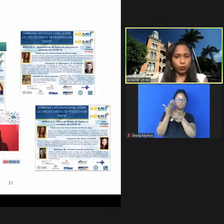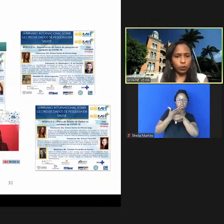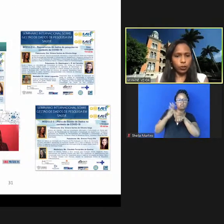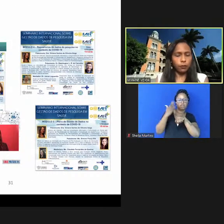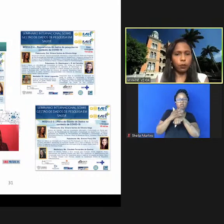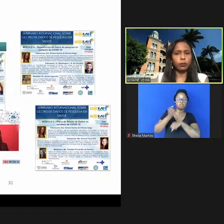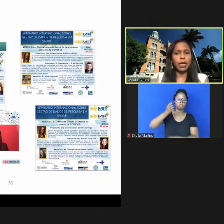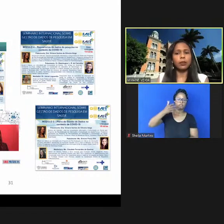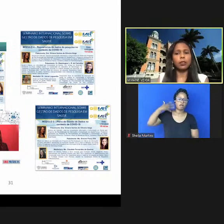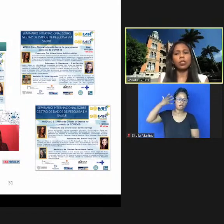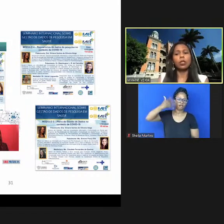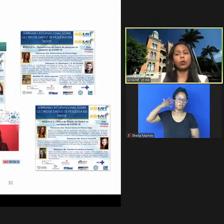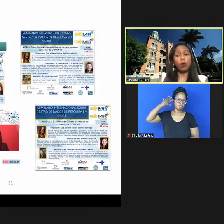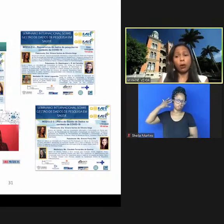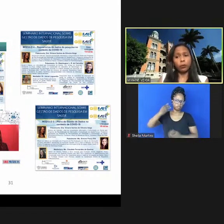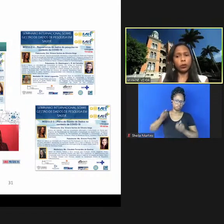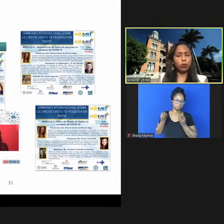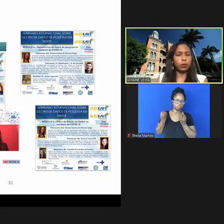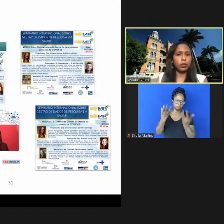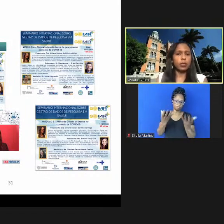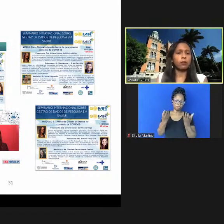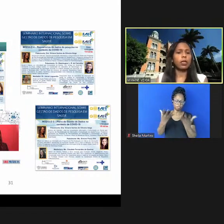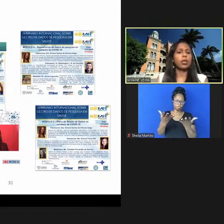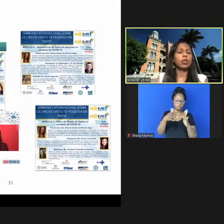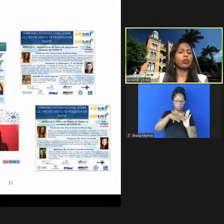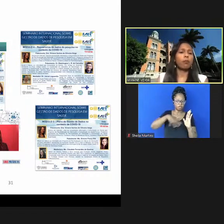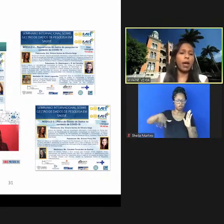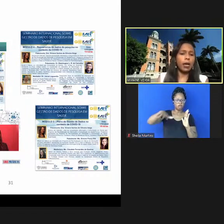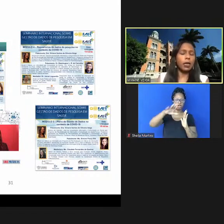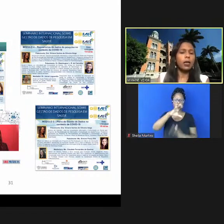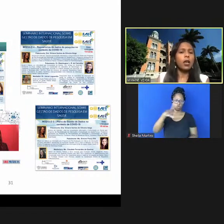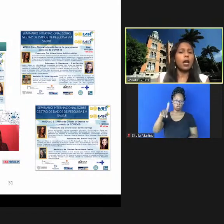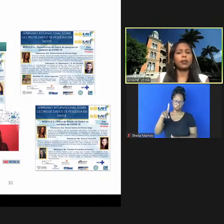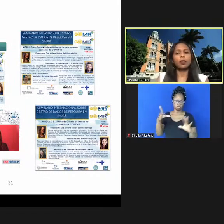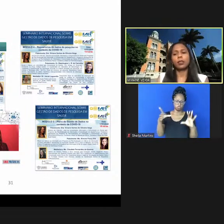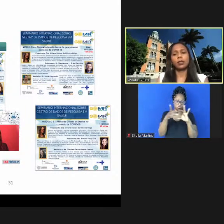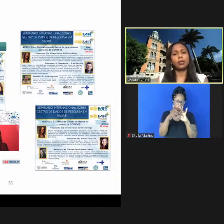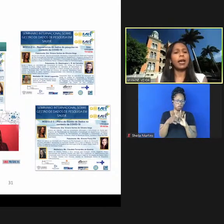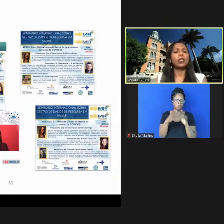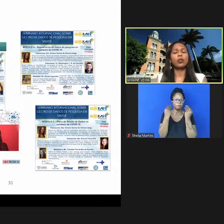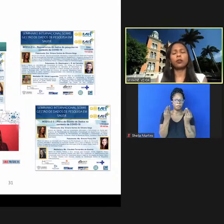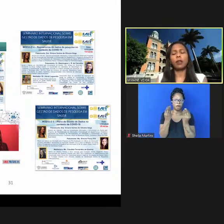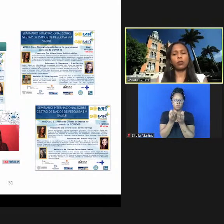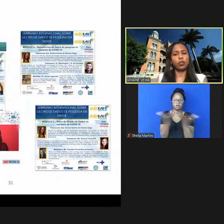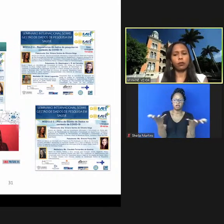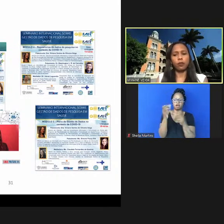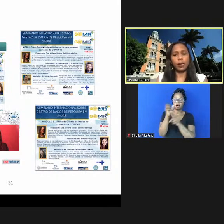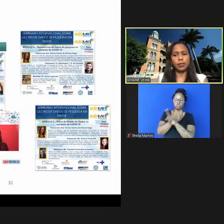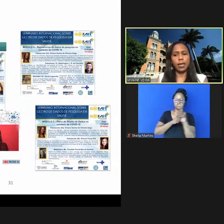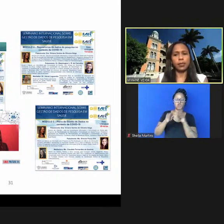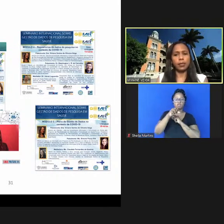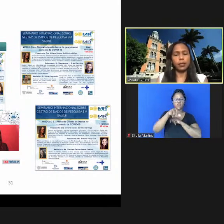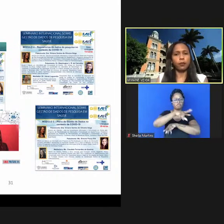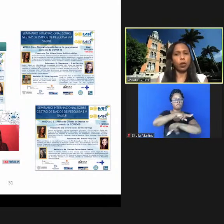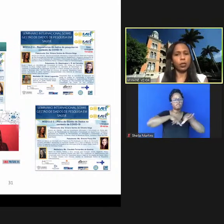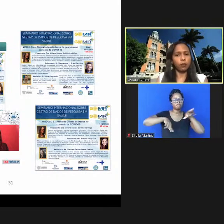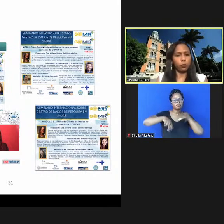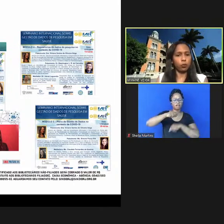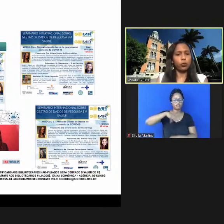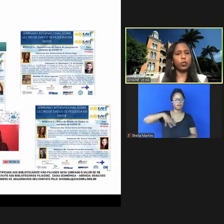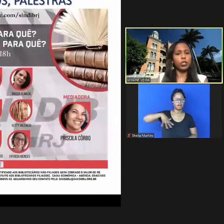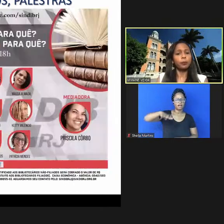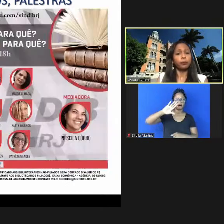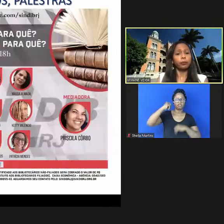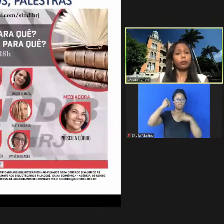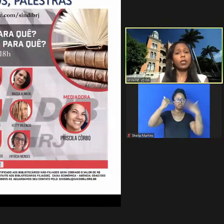palestras que foram dadas no âmbito da coordenação da rede para a sociedade em várias áreas aí fora da